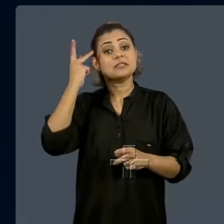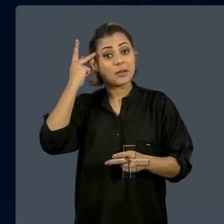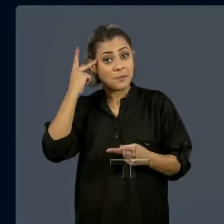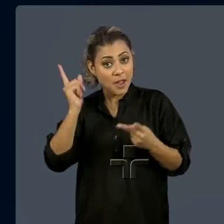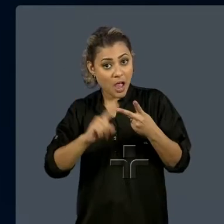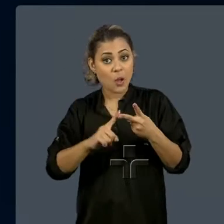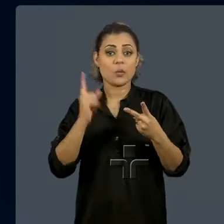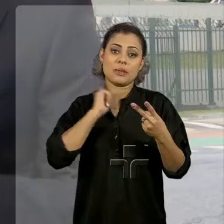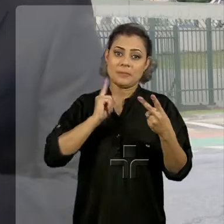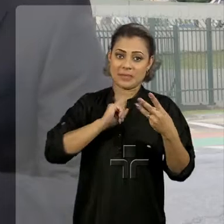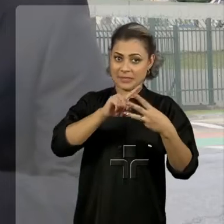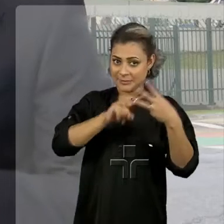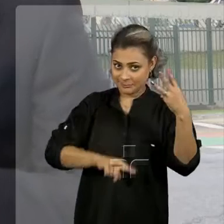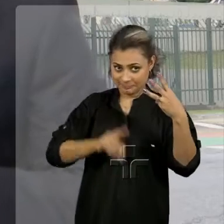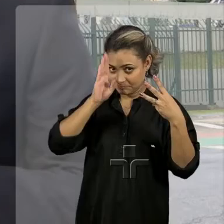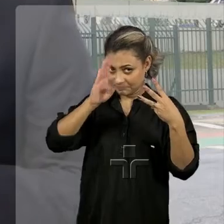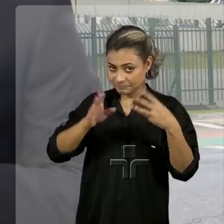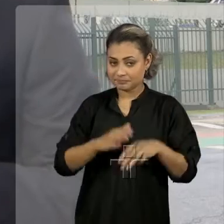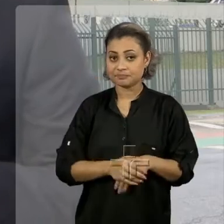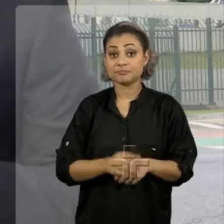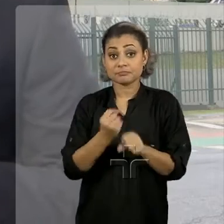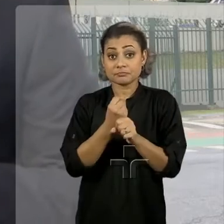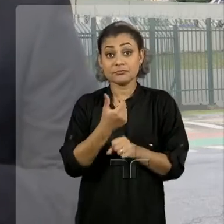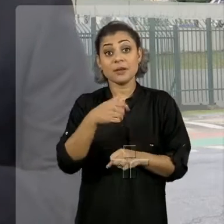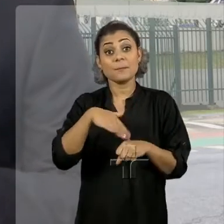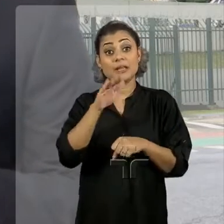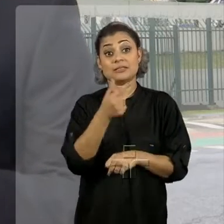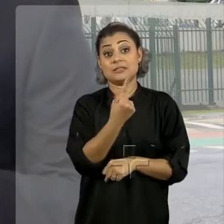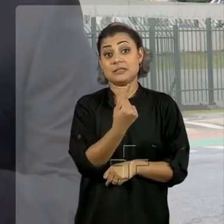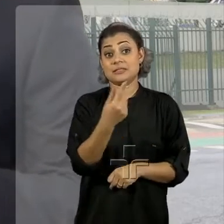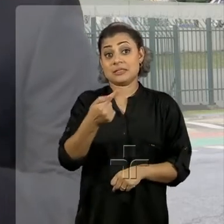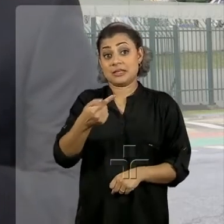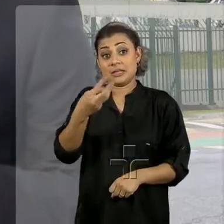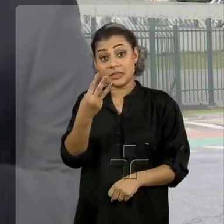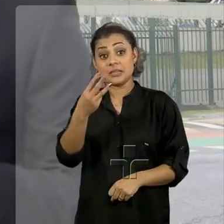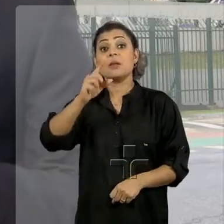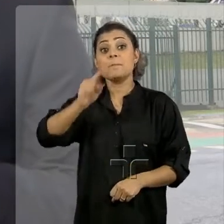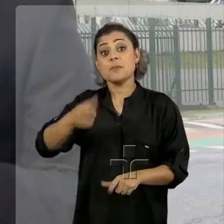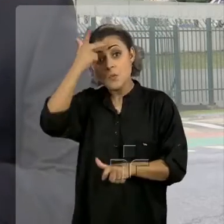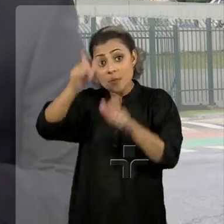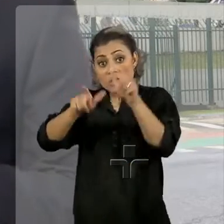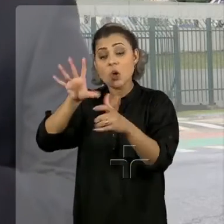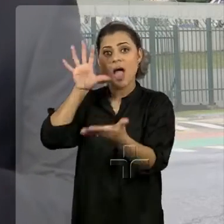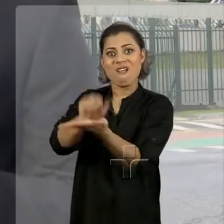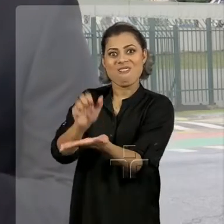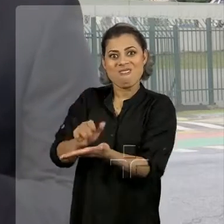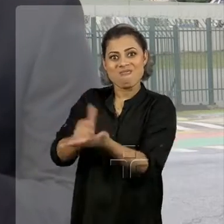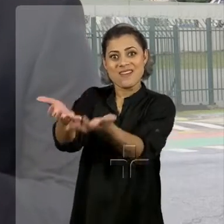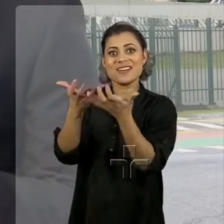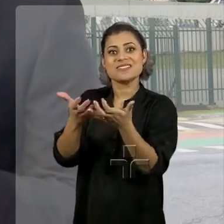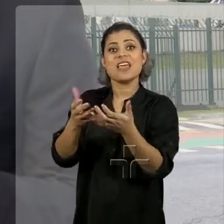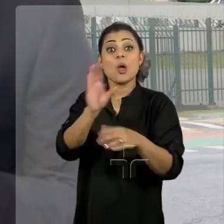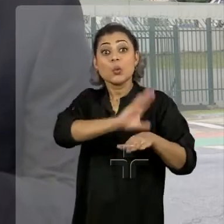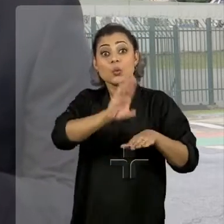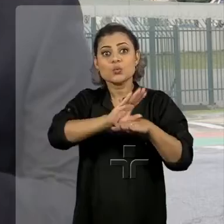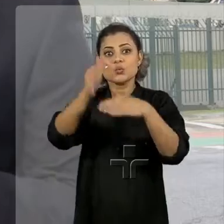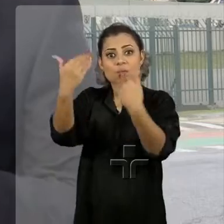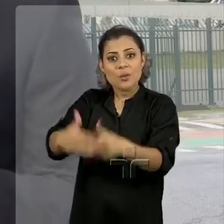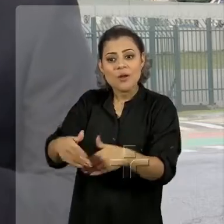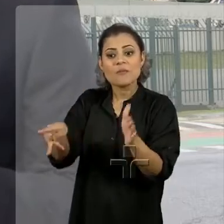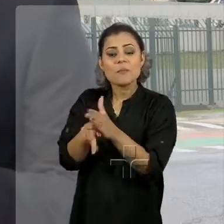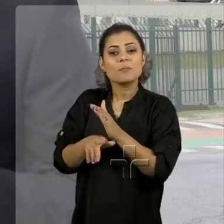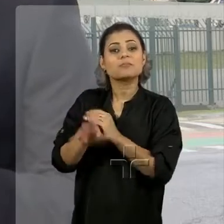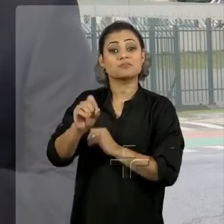Paulo e Minas Gerais. Neste ano, mais de 173 mil pessoas se inscreveram para entrar em uma das quatro escolas do Exército.